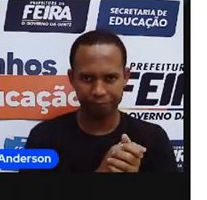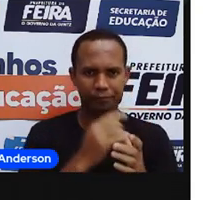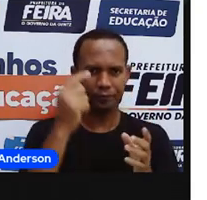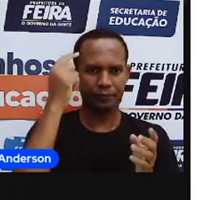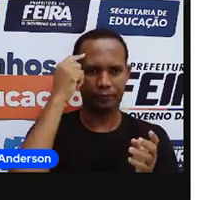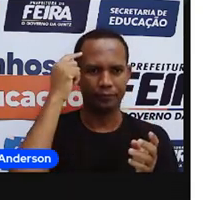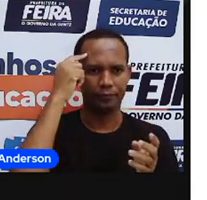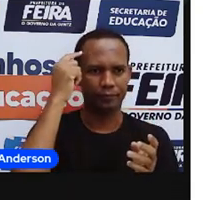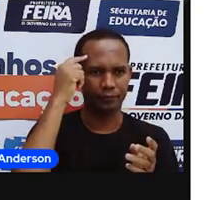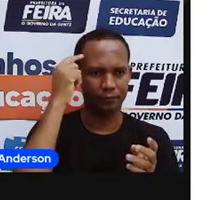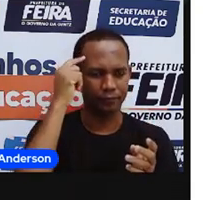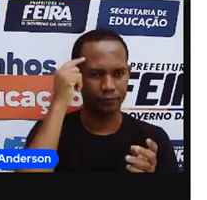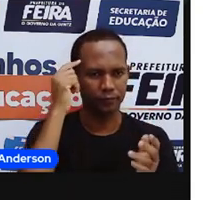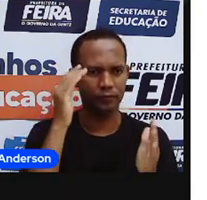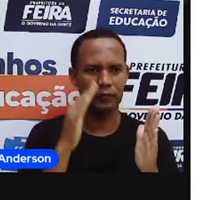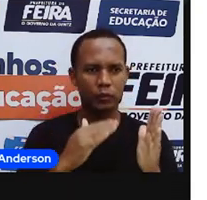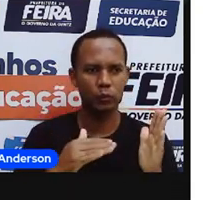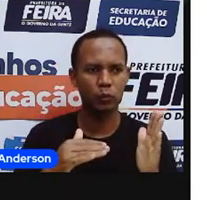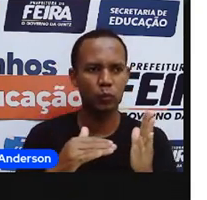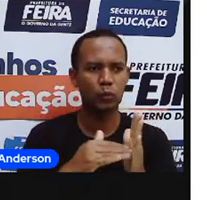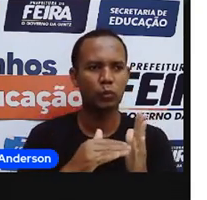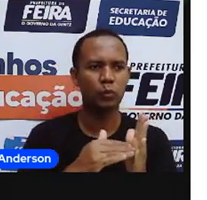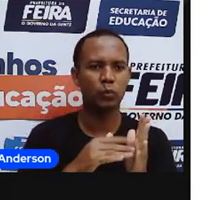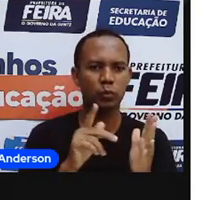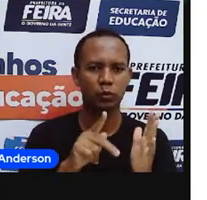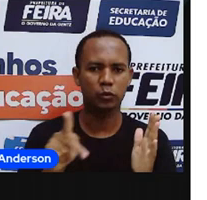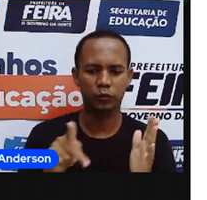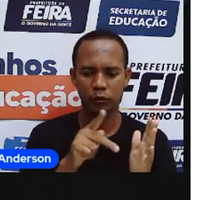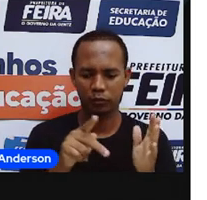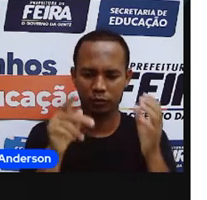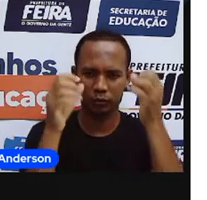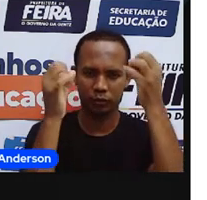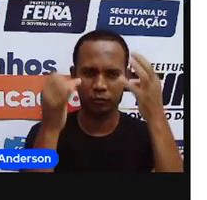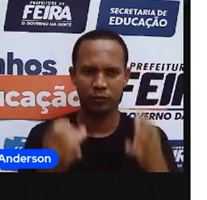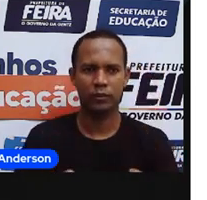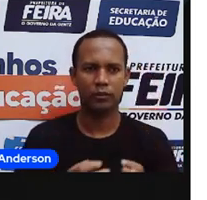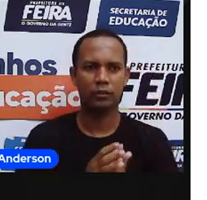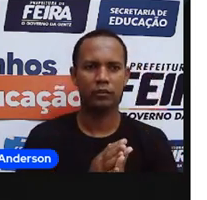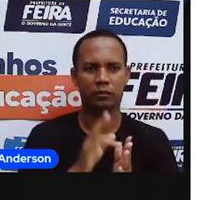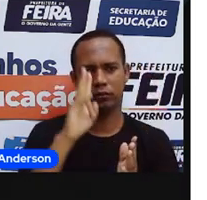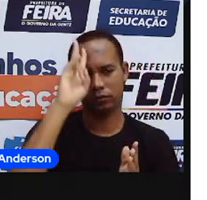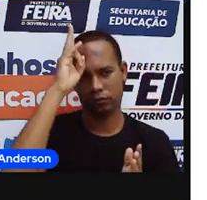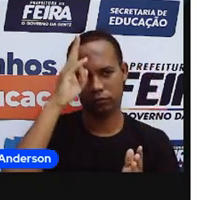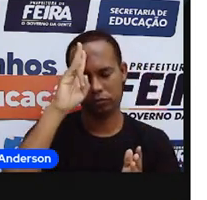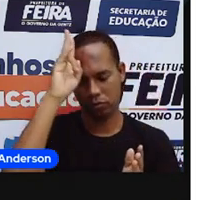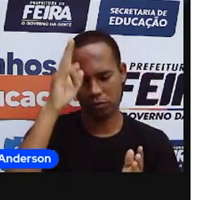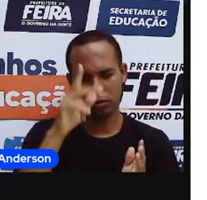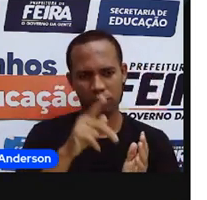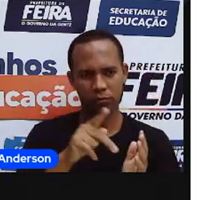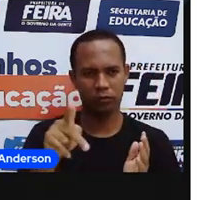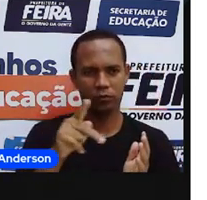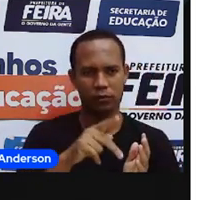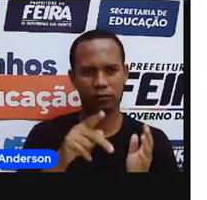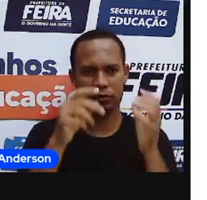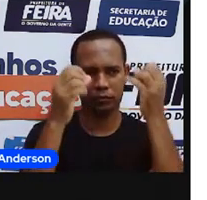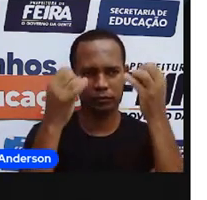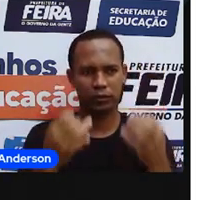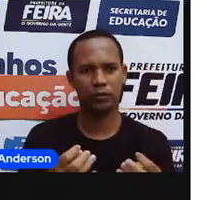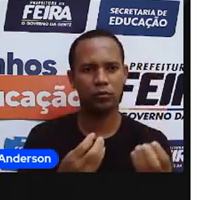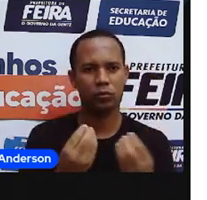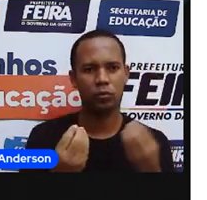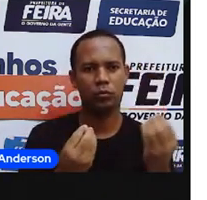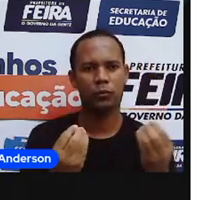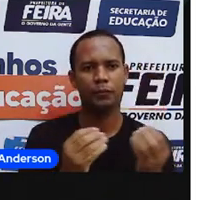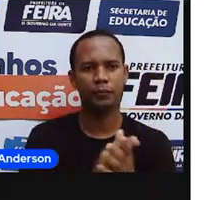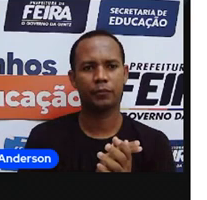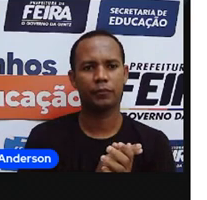pensar, olha, tudo isso que a Pró falou, todas essas histórias que a Pró contou para vocês. E aí vocês